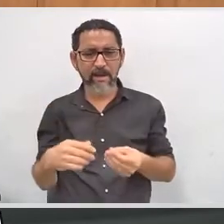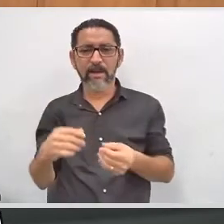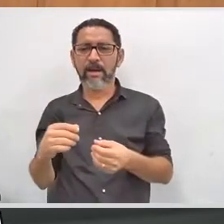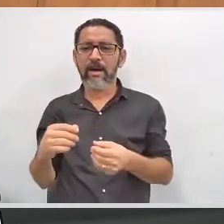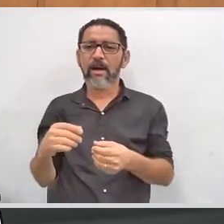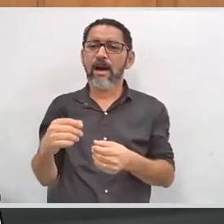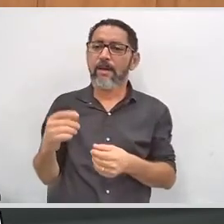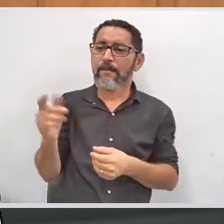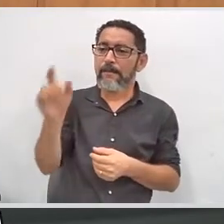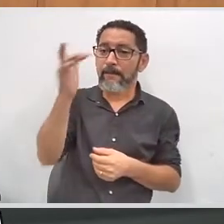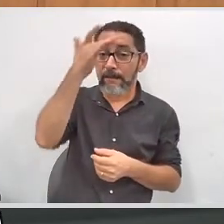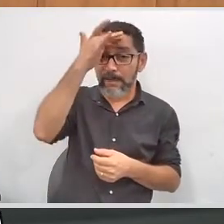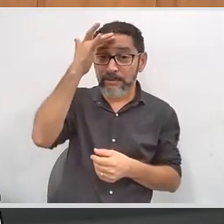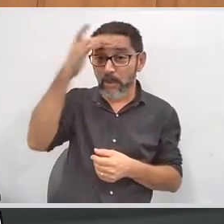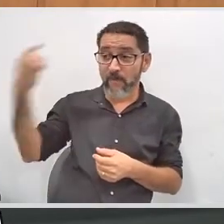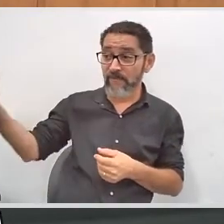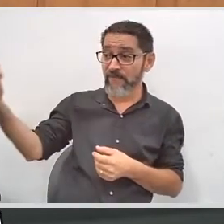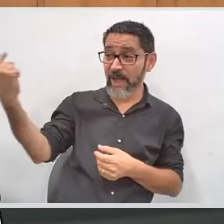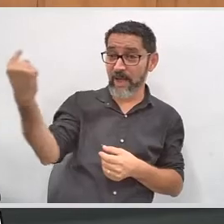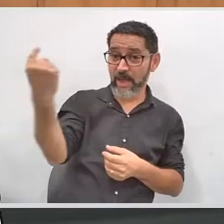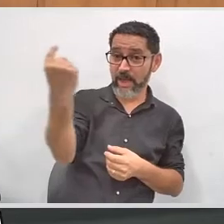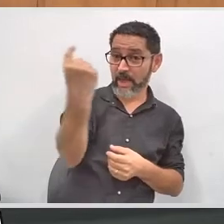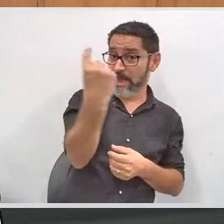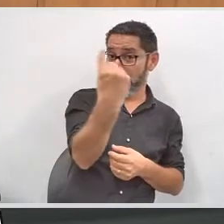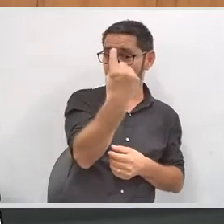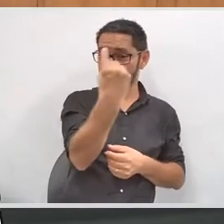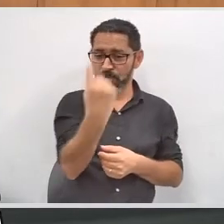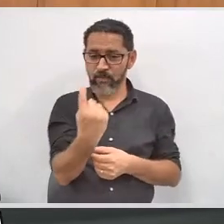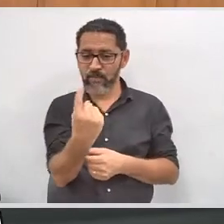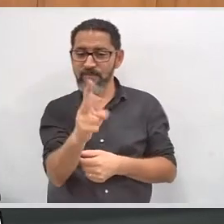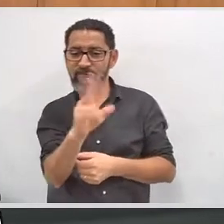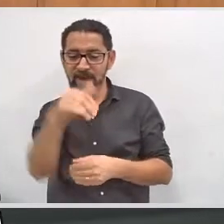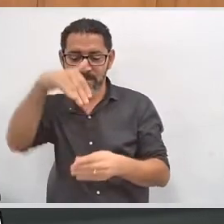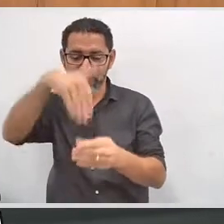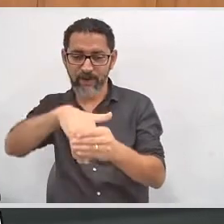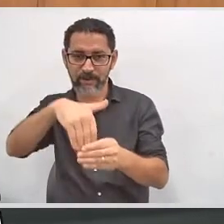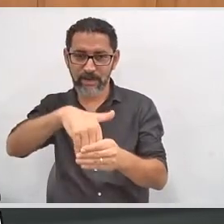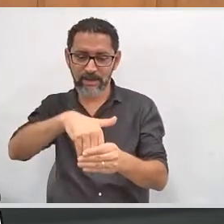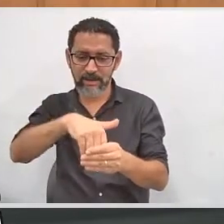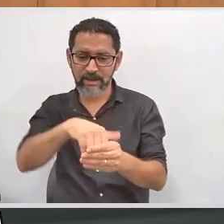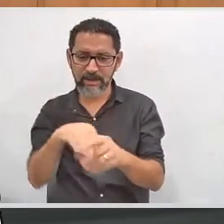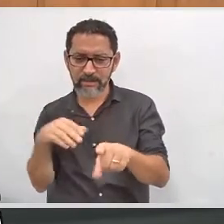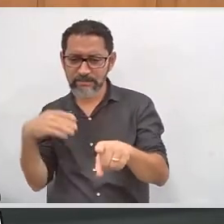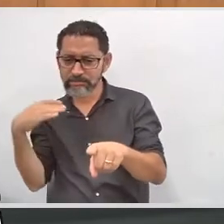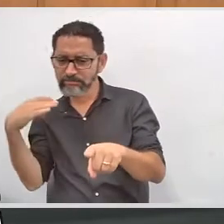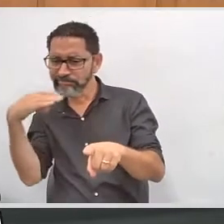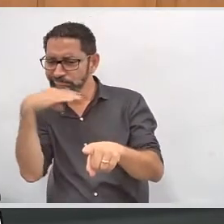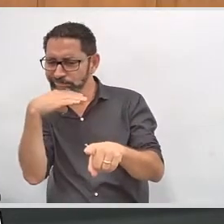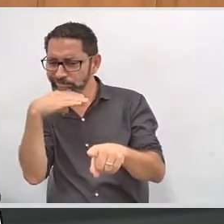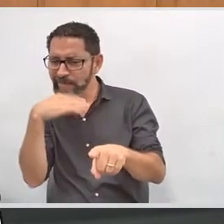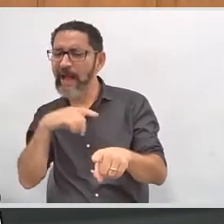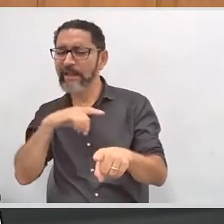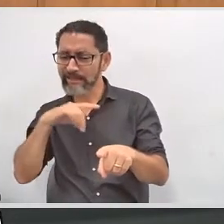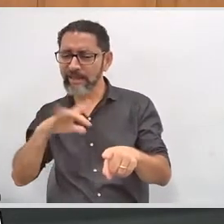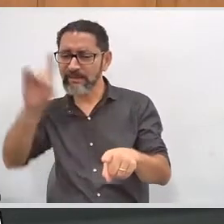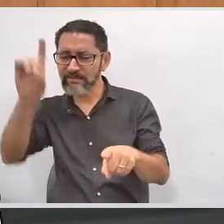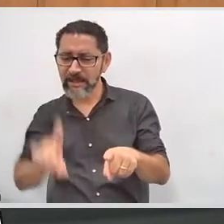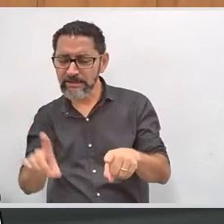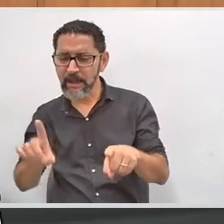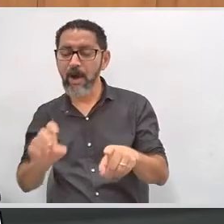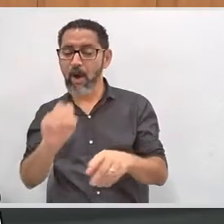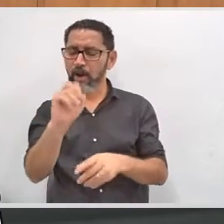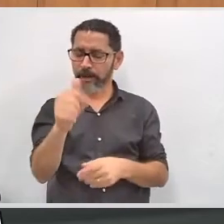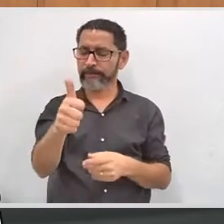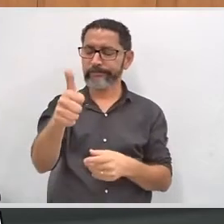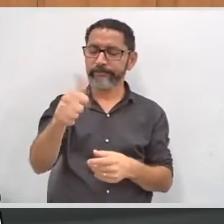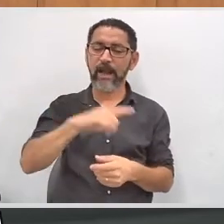portadores de necessidades especiais com deficiência. esse formulário ele entregue no momento da